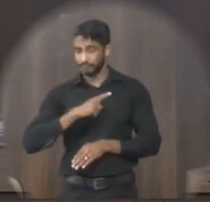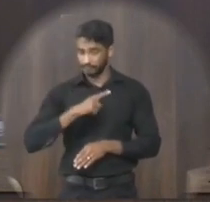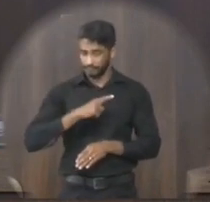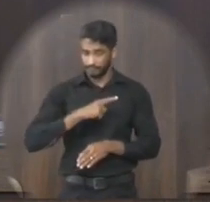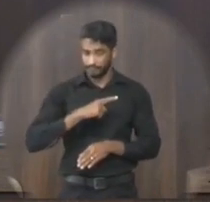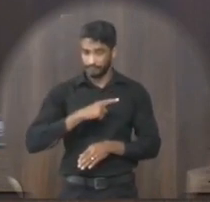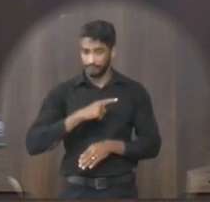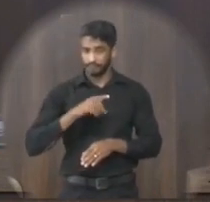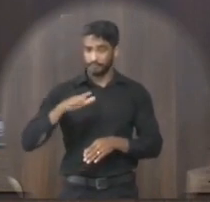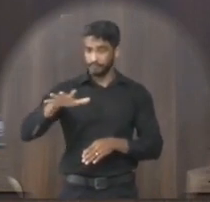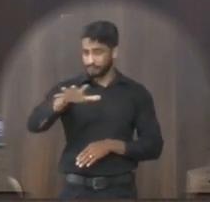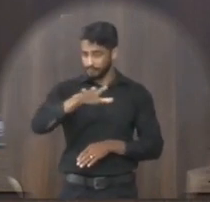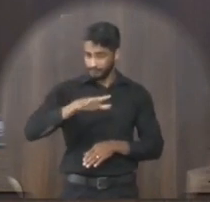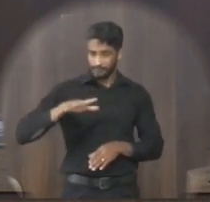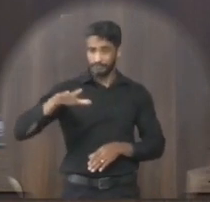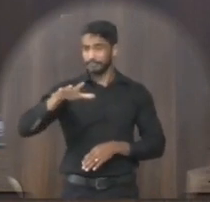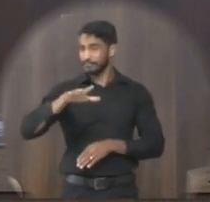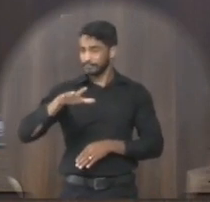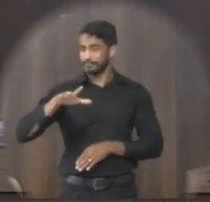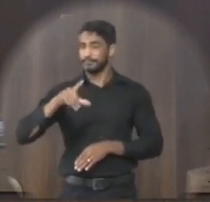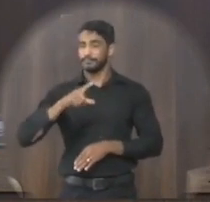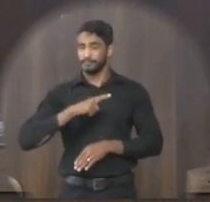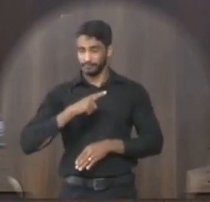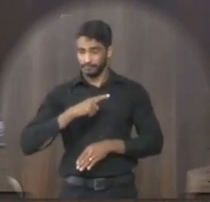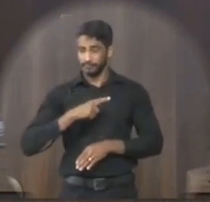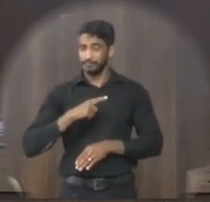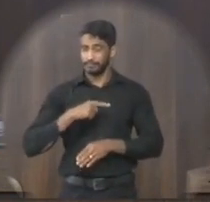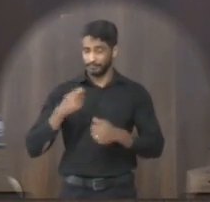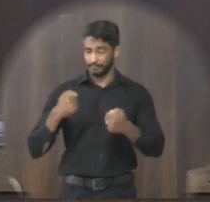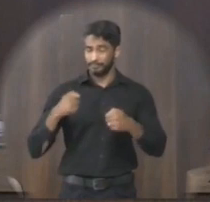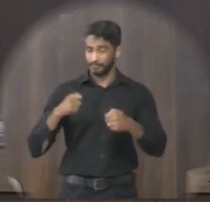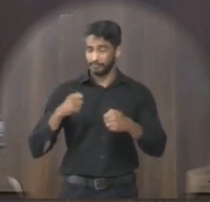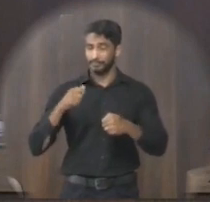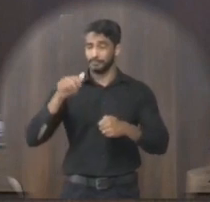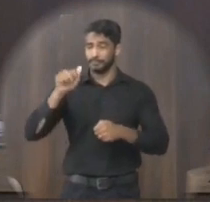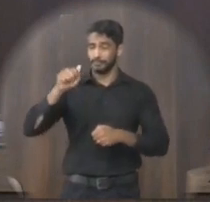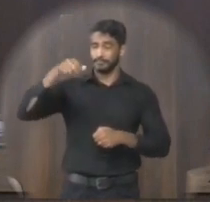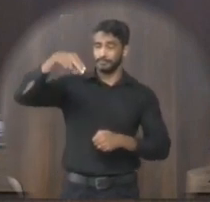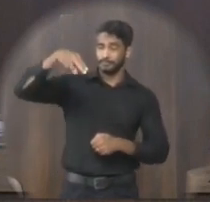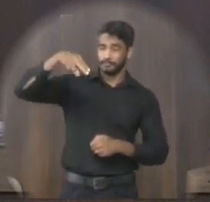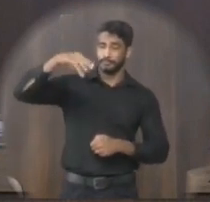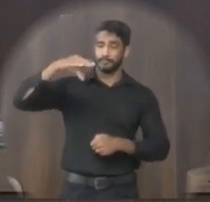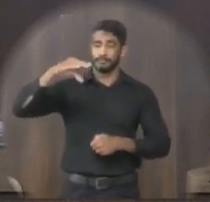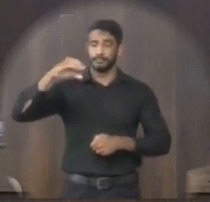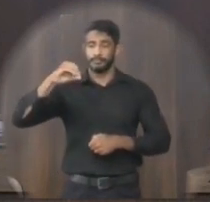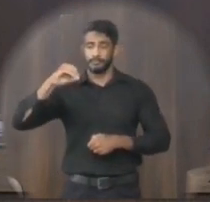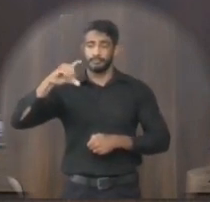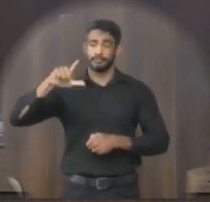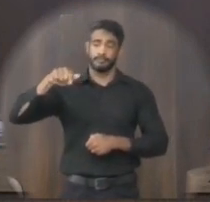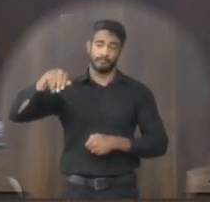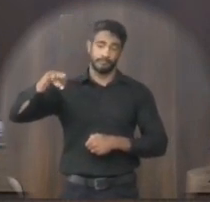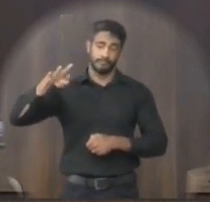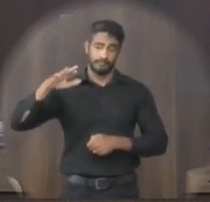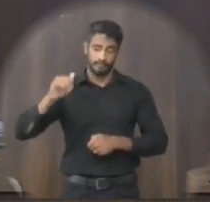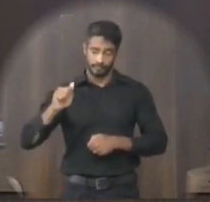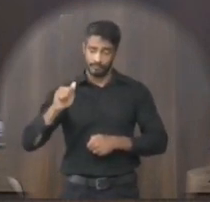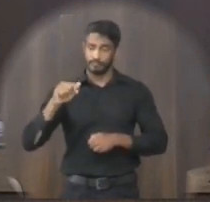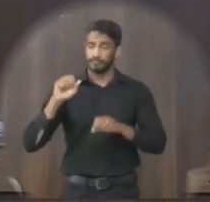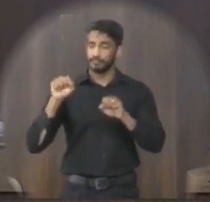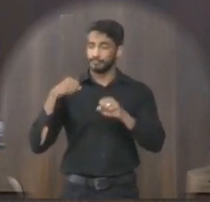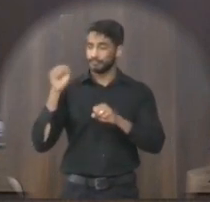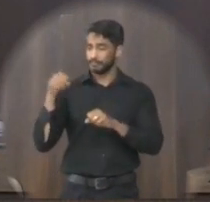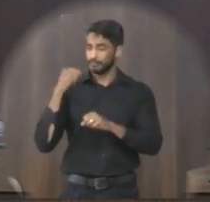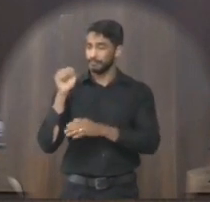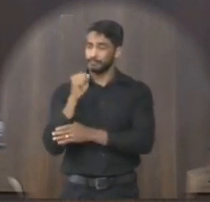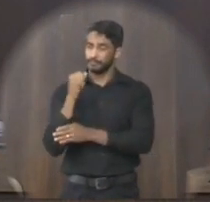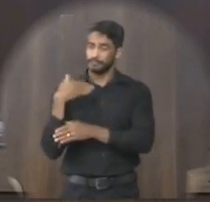um morador dessa região que é paciente oncológico após sofrer o tratamento de quimioterapia em outra cidade o retorno